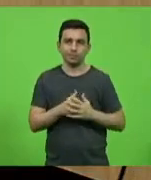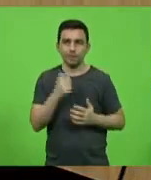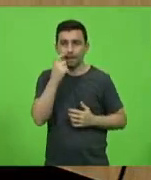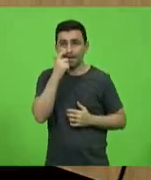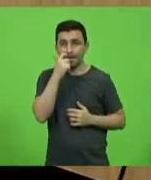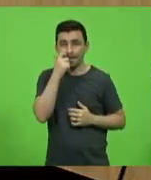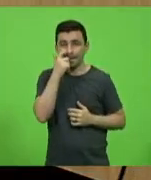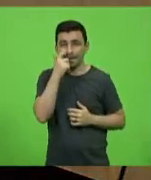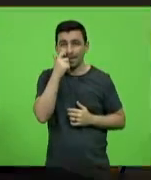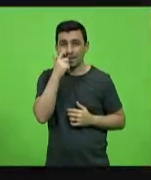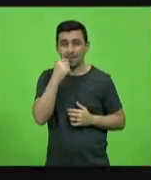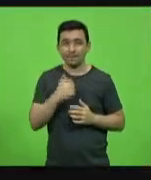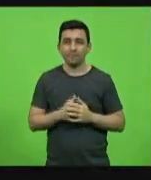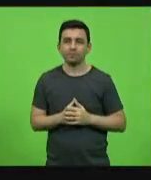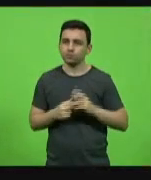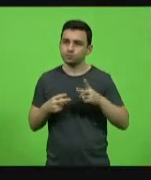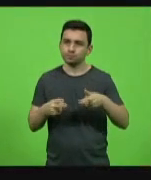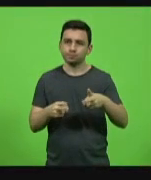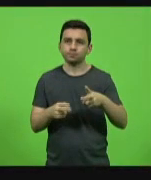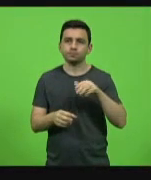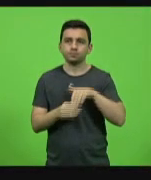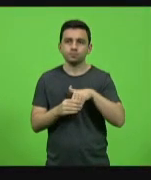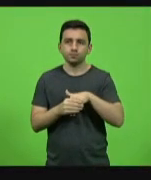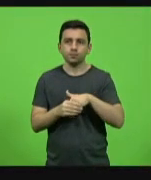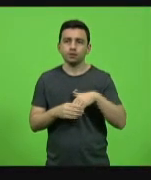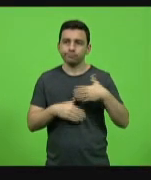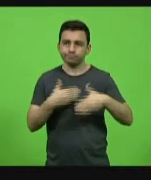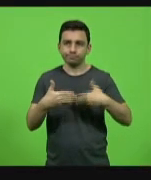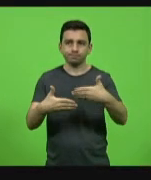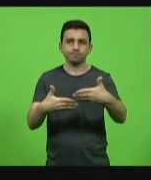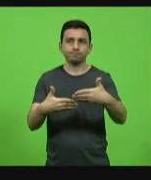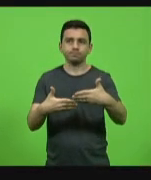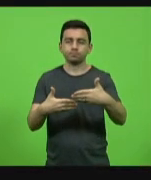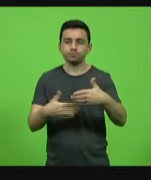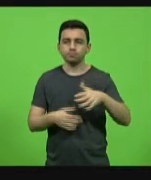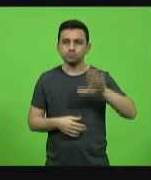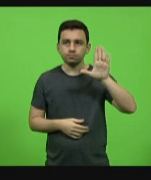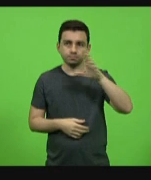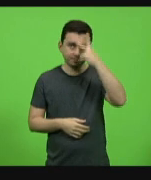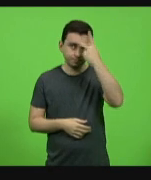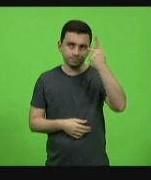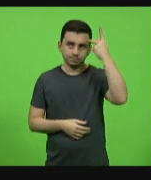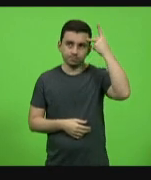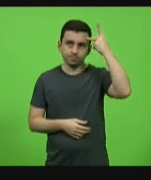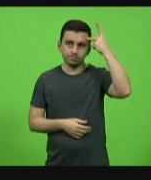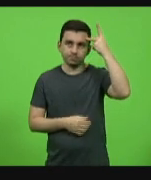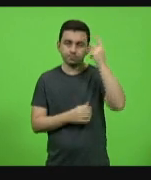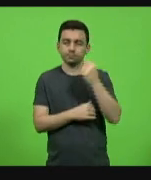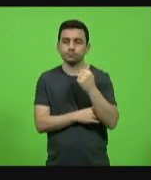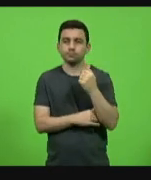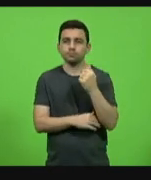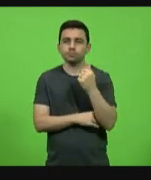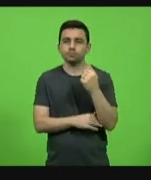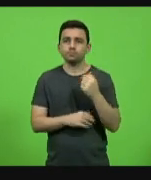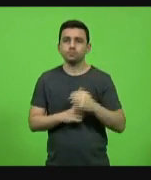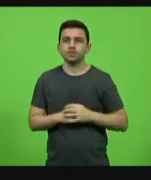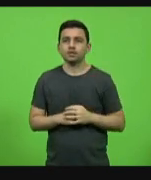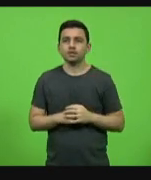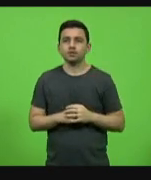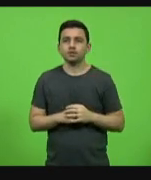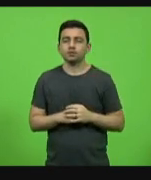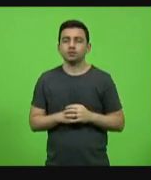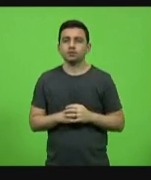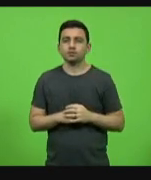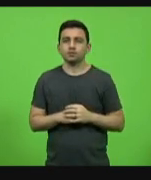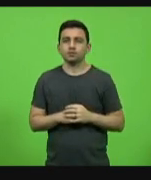Continuem votação. Para encaminhamento de votação, deputado Paulinha. encaminhamento de votação, só para dizer que eu estou de acordo com